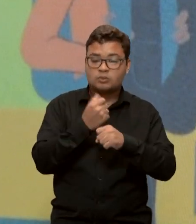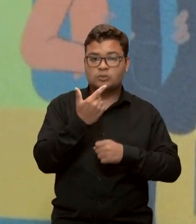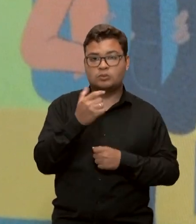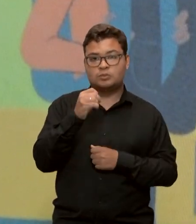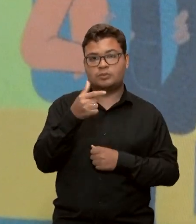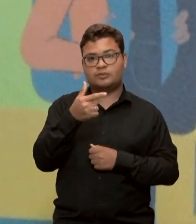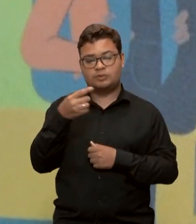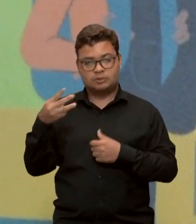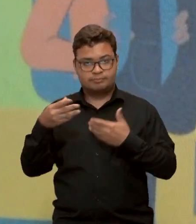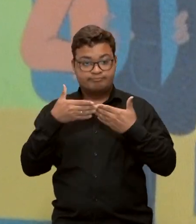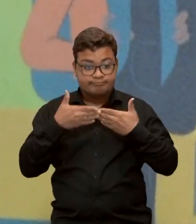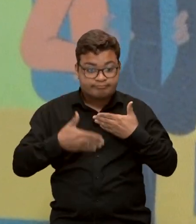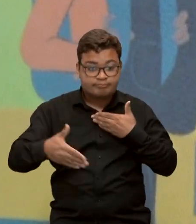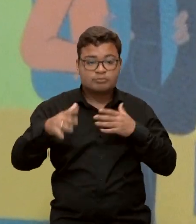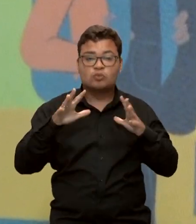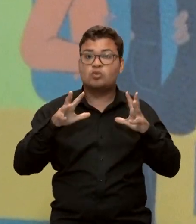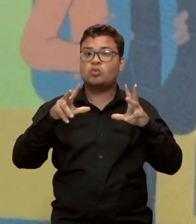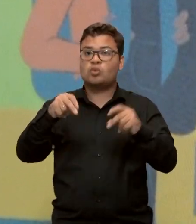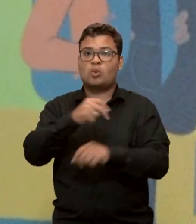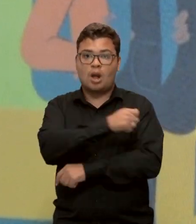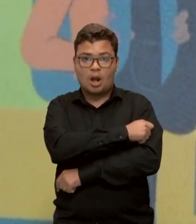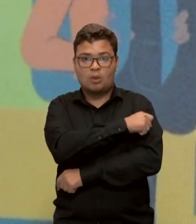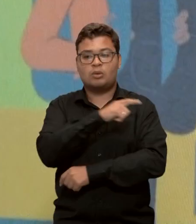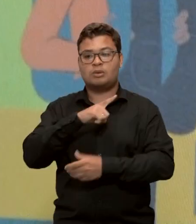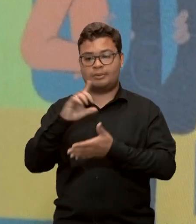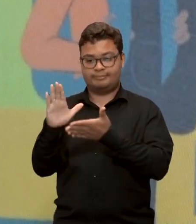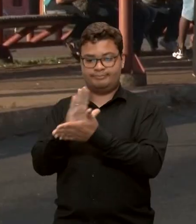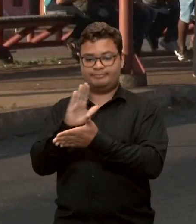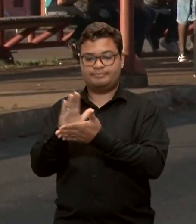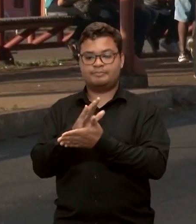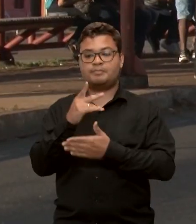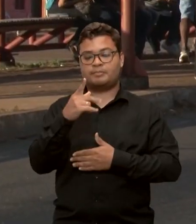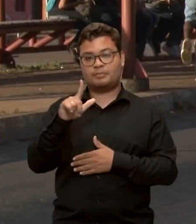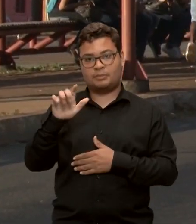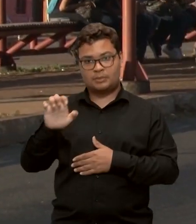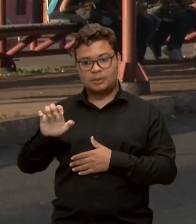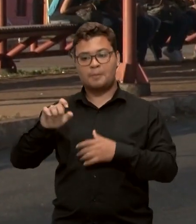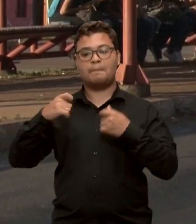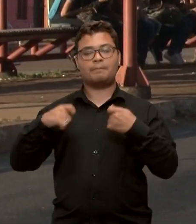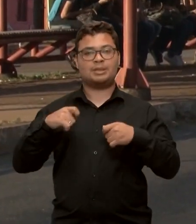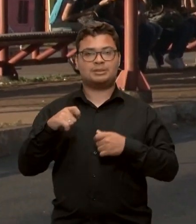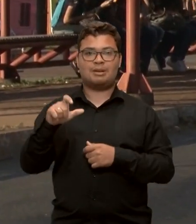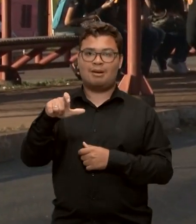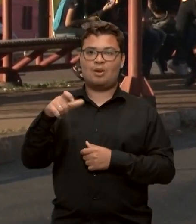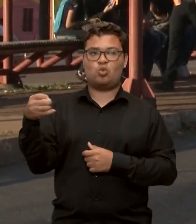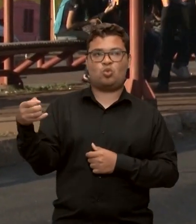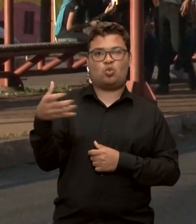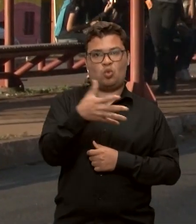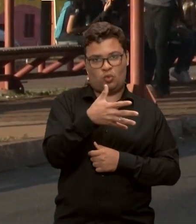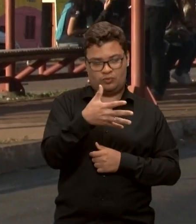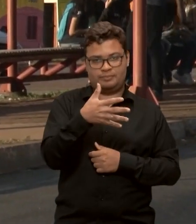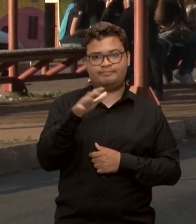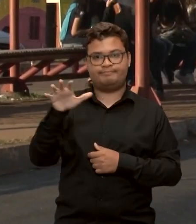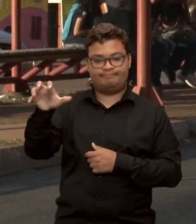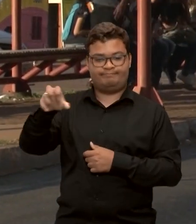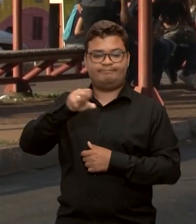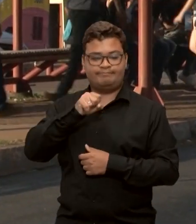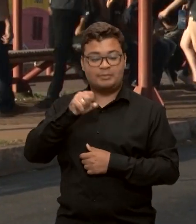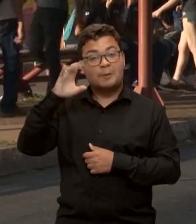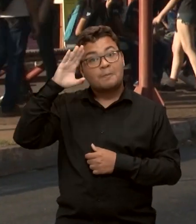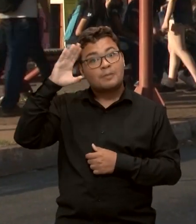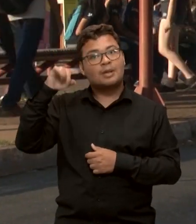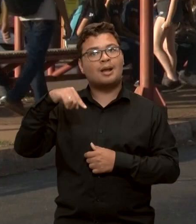alunos beneficiários do passivo estudantil precisam coletar um novo cartão. Especificamente, os alunos da